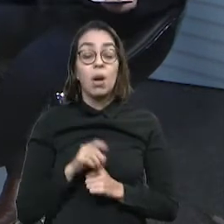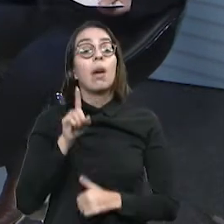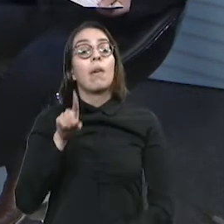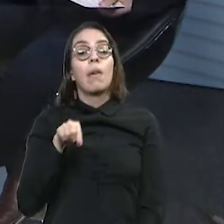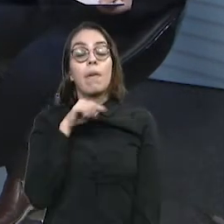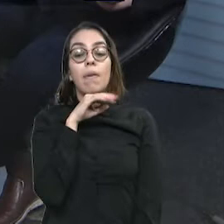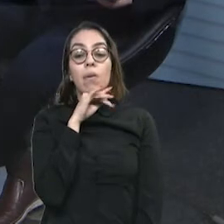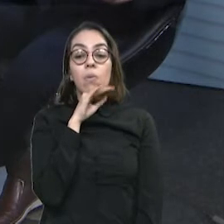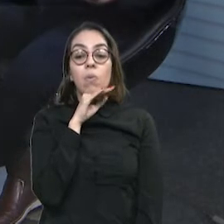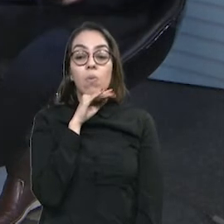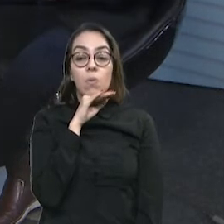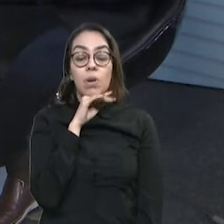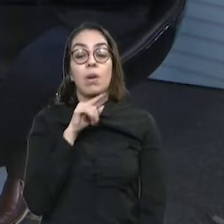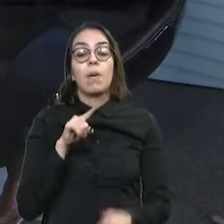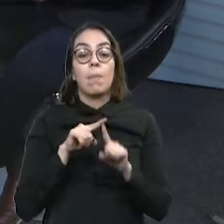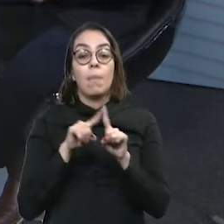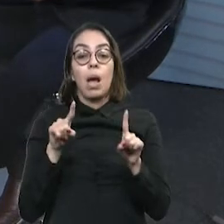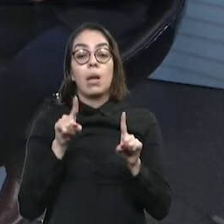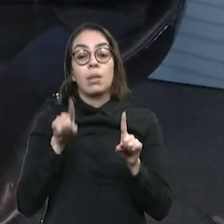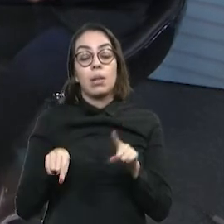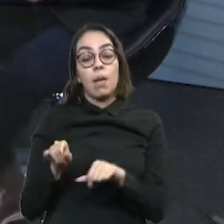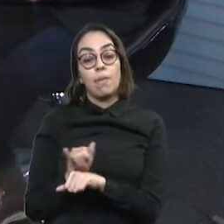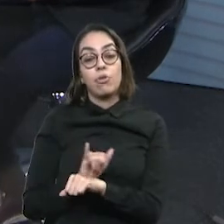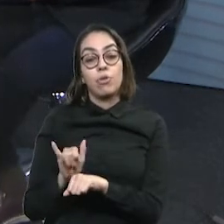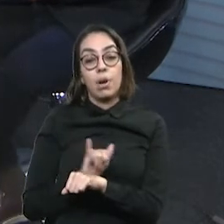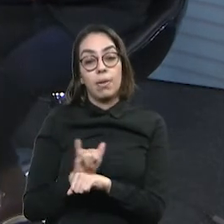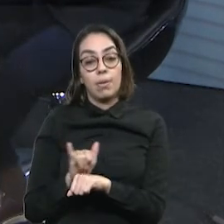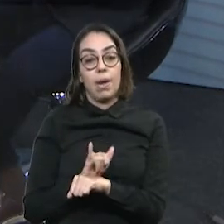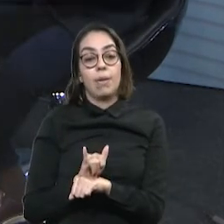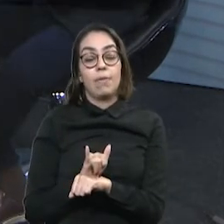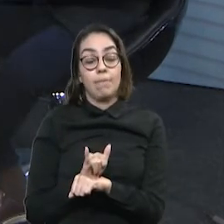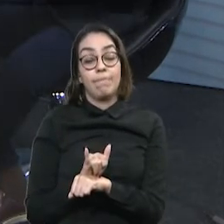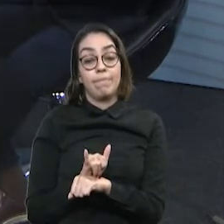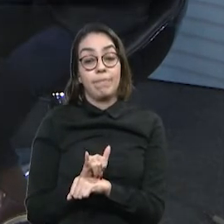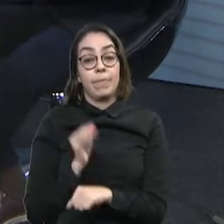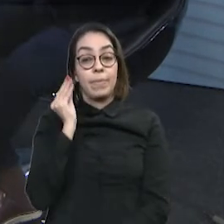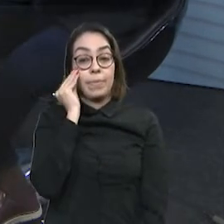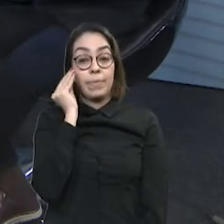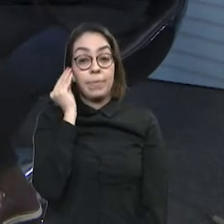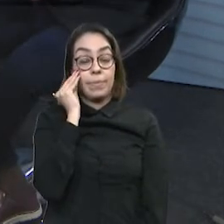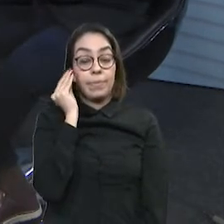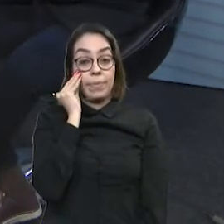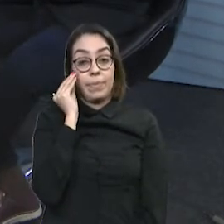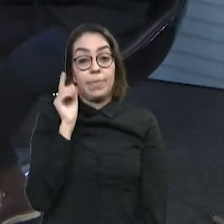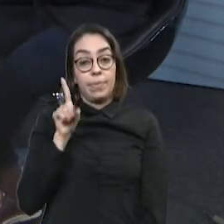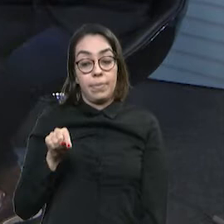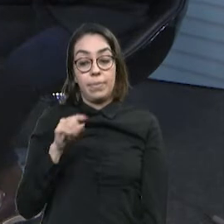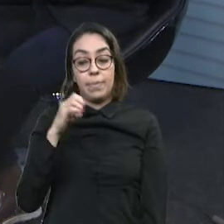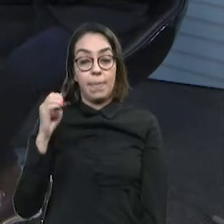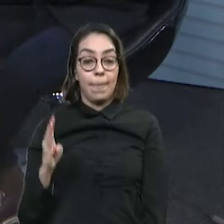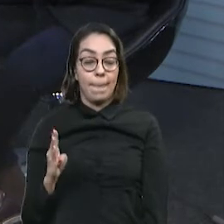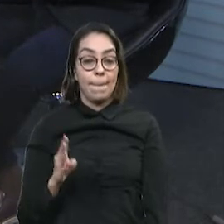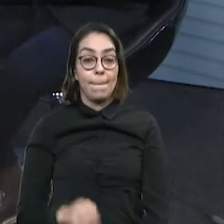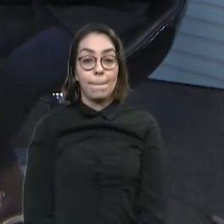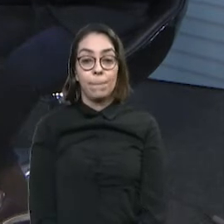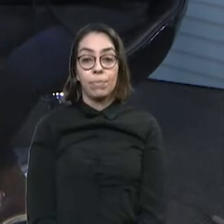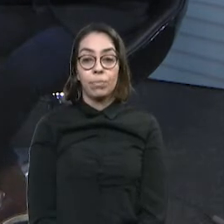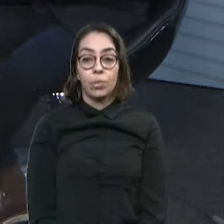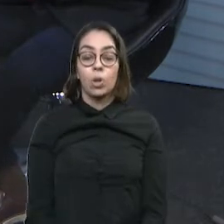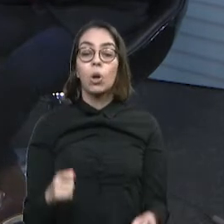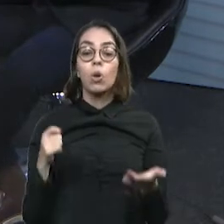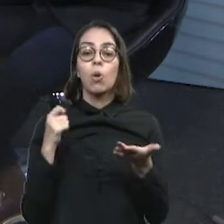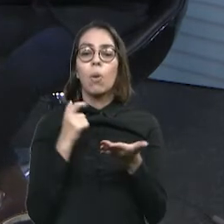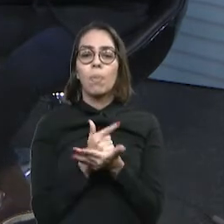chamada forma de escapar da carga tributária. Nós estamos nesse negócio no Brasil. Inclusive, Renato... Comprar sem